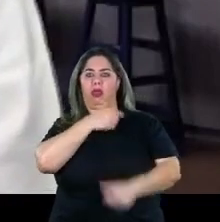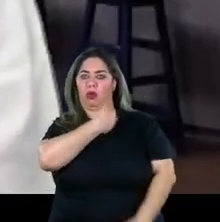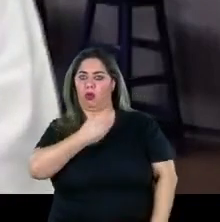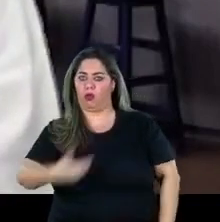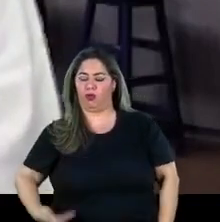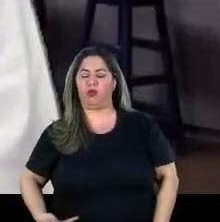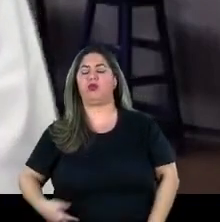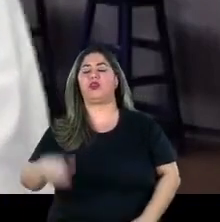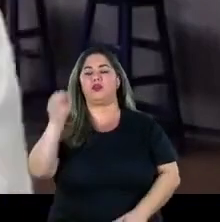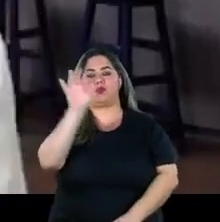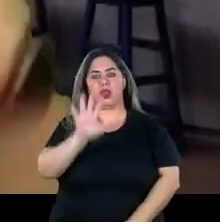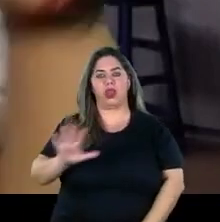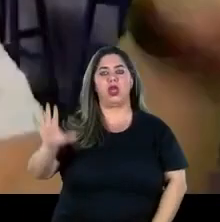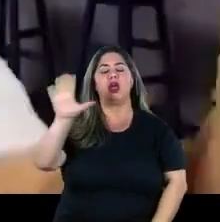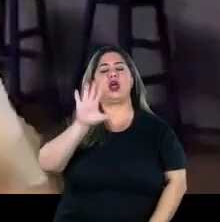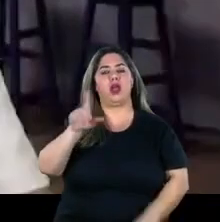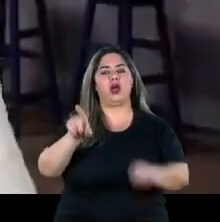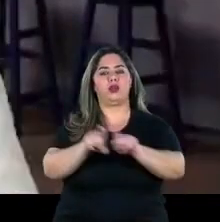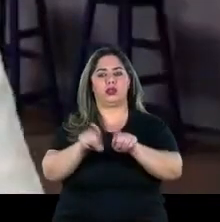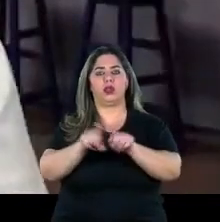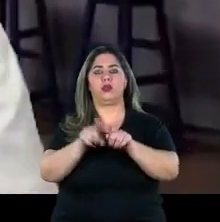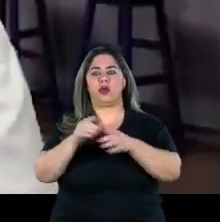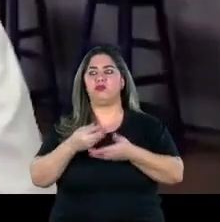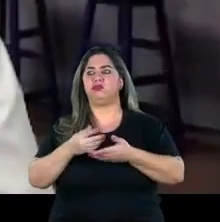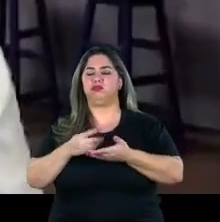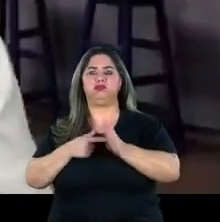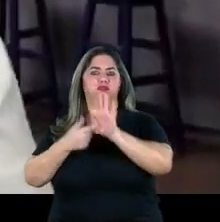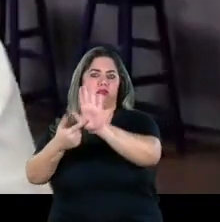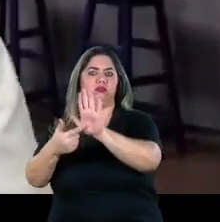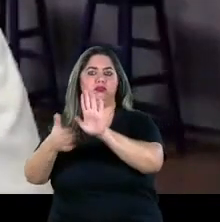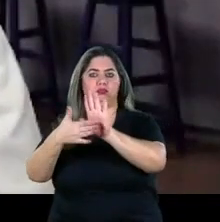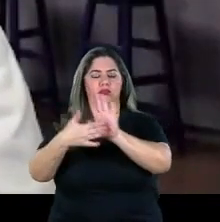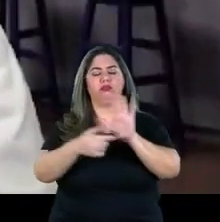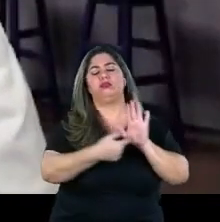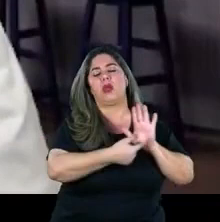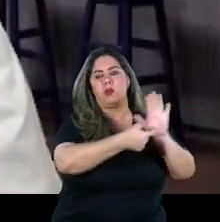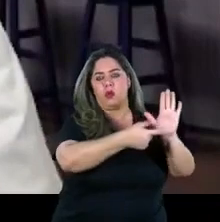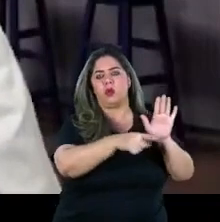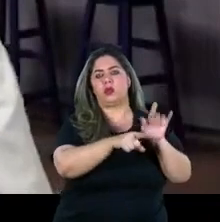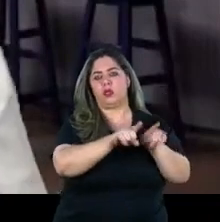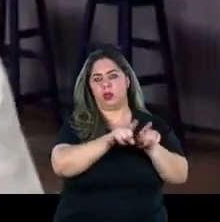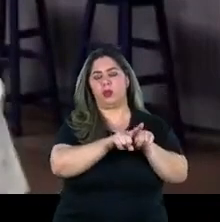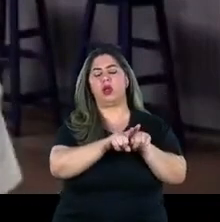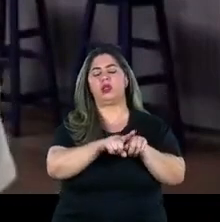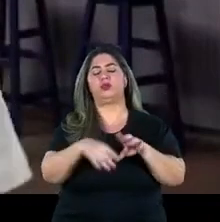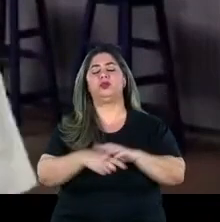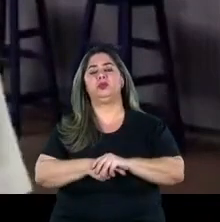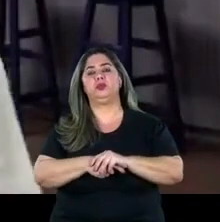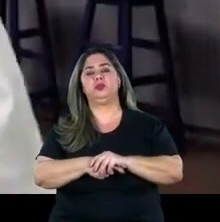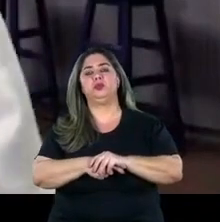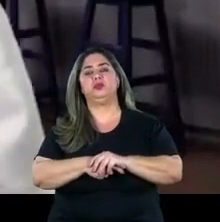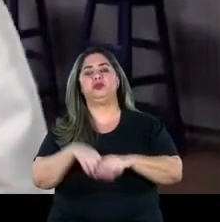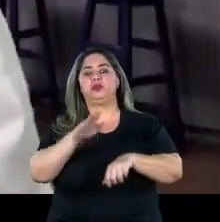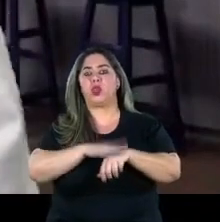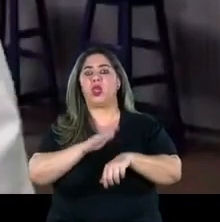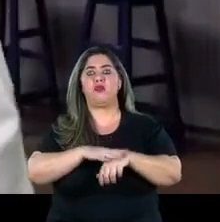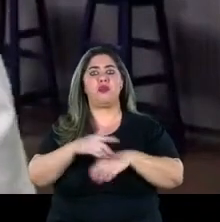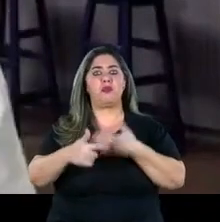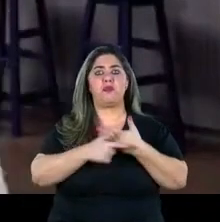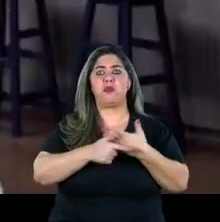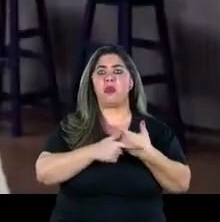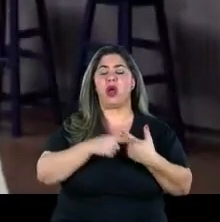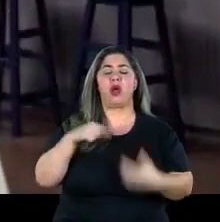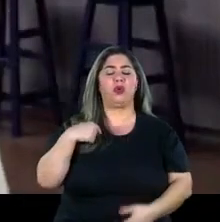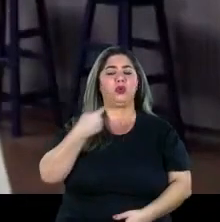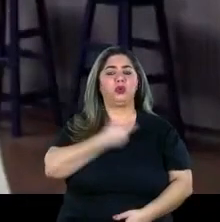pra apresentar pros presidenciáveis e pros governadores de políticas públicas de segurança alimentar estamos fazendo o nosso papel de